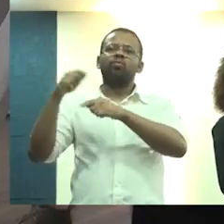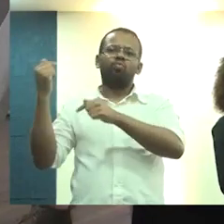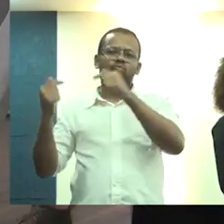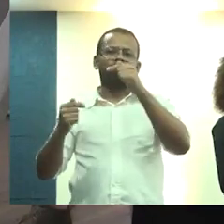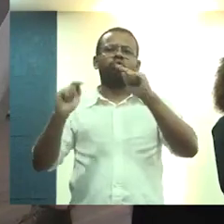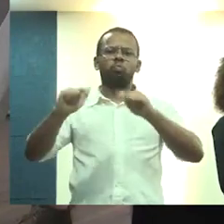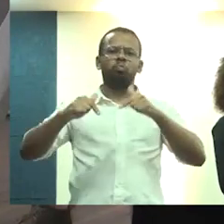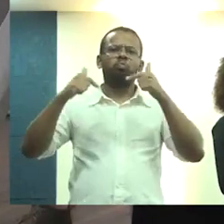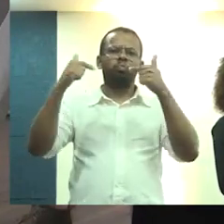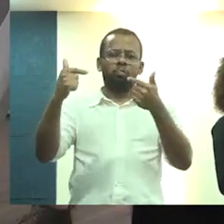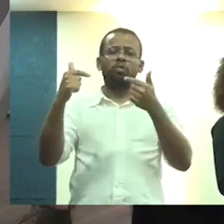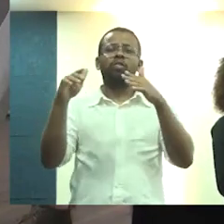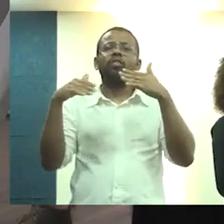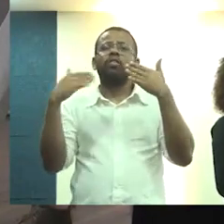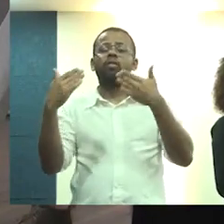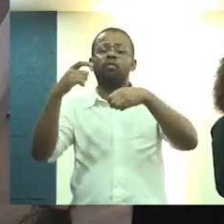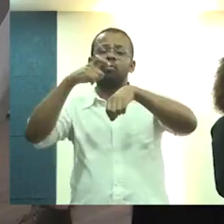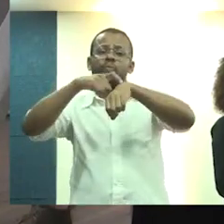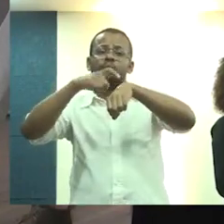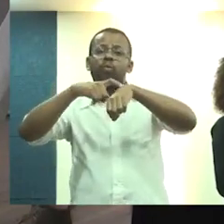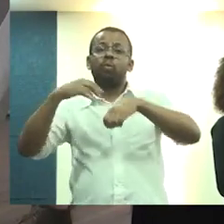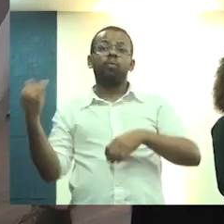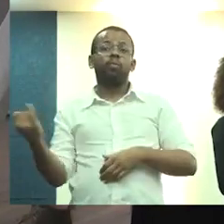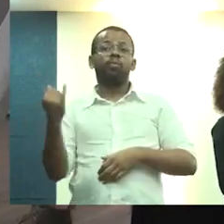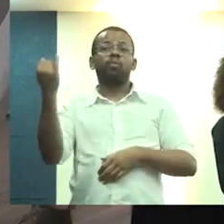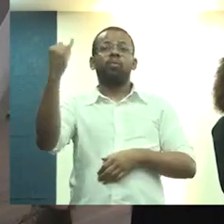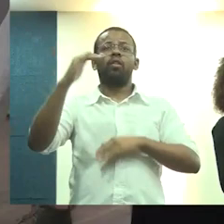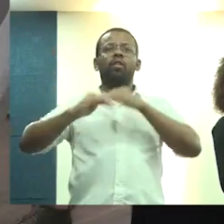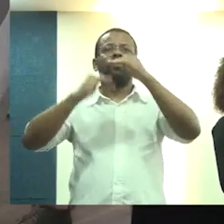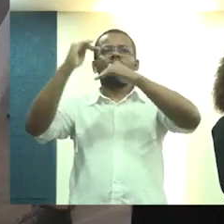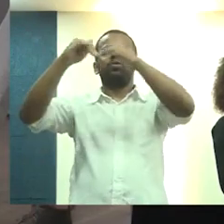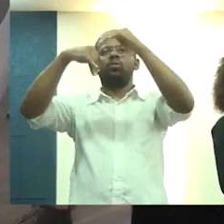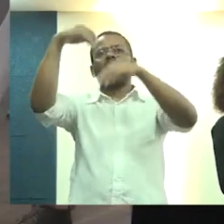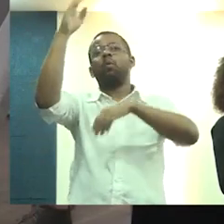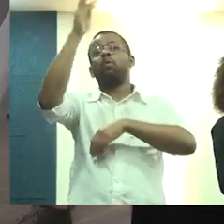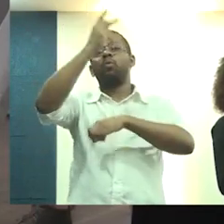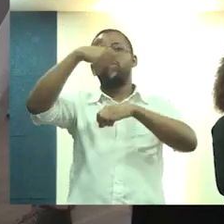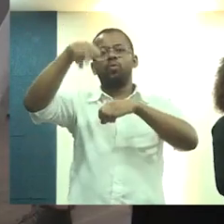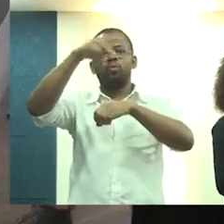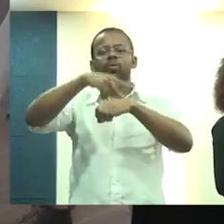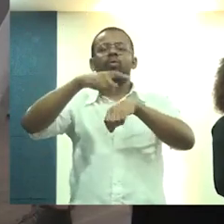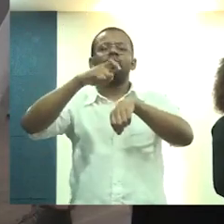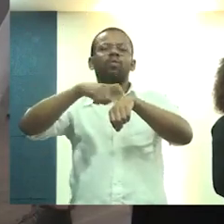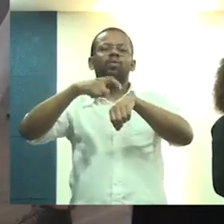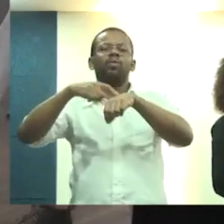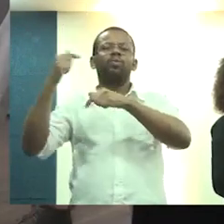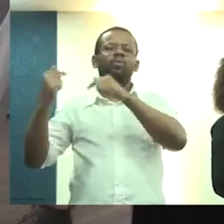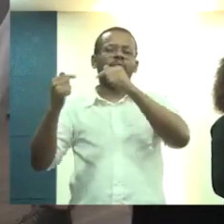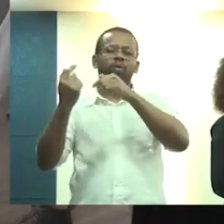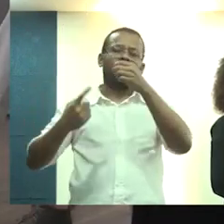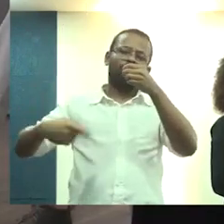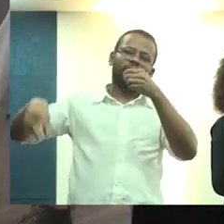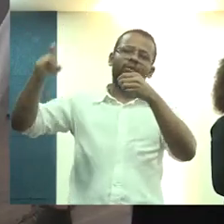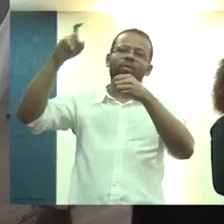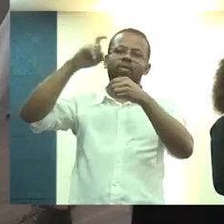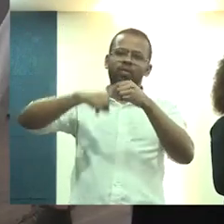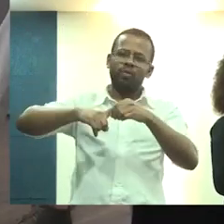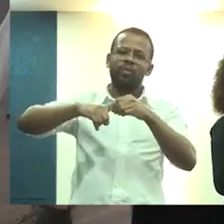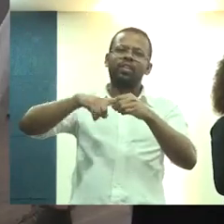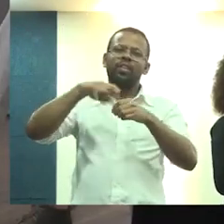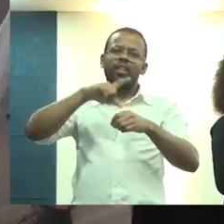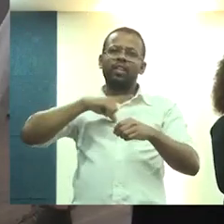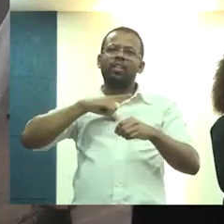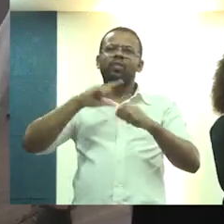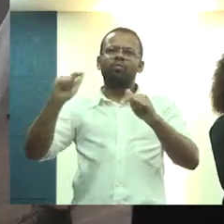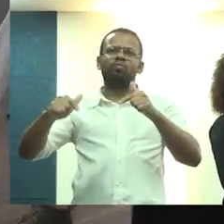pública mais efetiva e num momento muito importante de reconstrução do país, num momento em que as políticas públicas voltam, as políticas